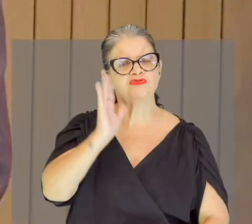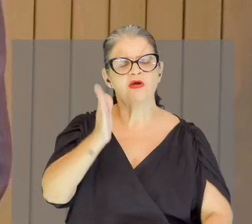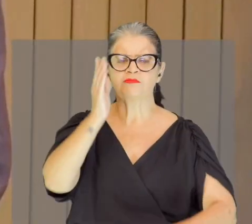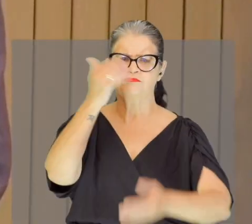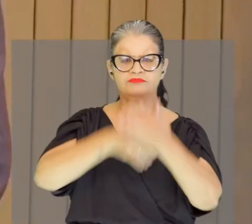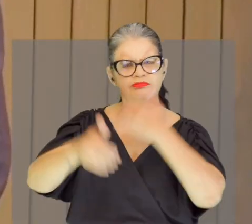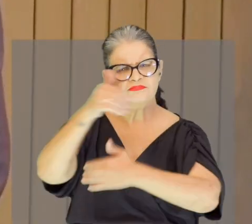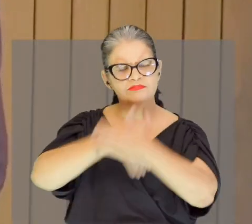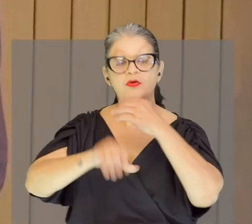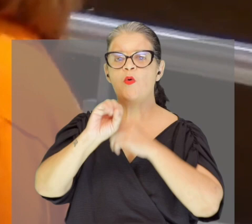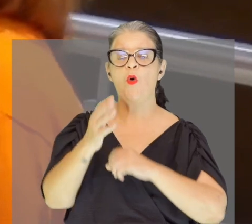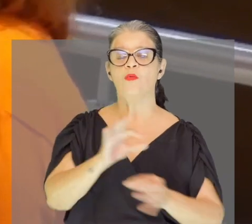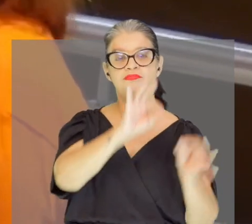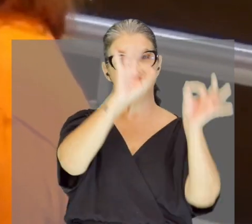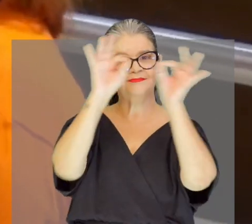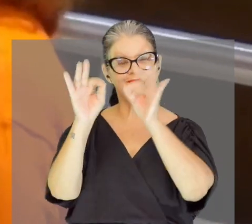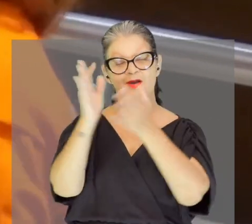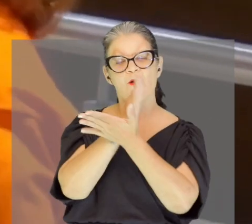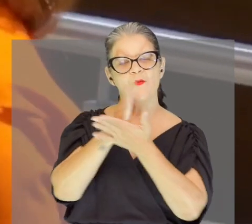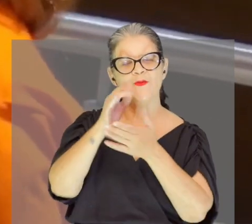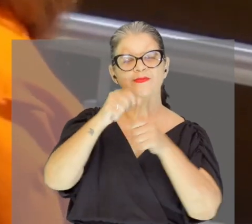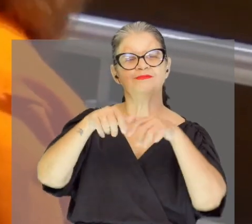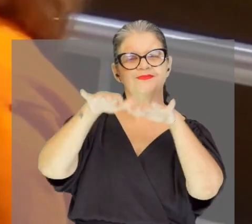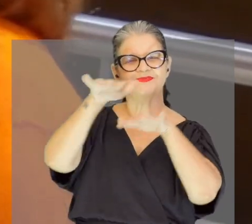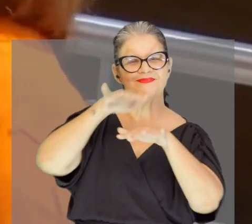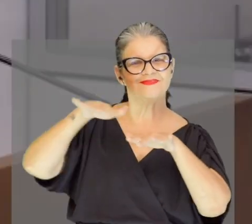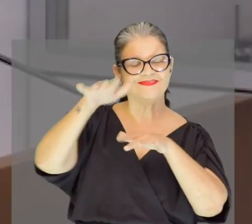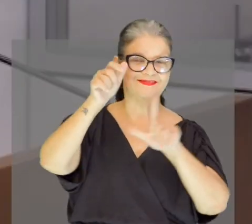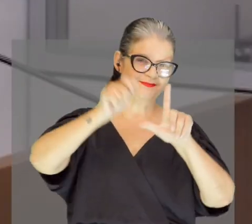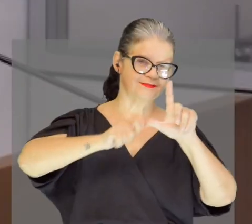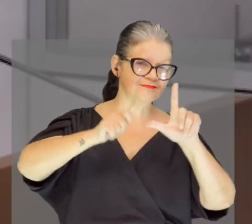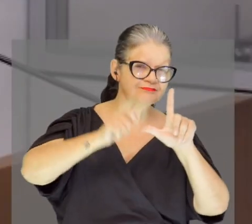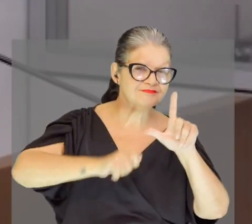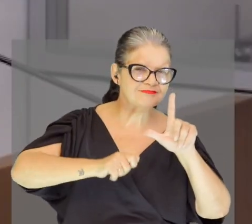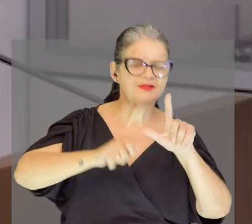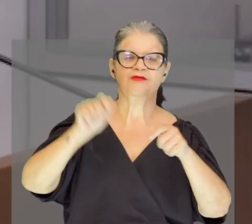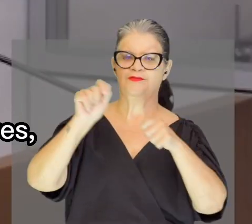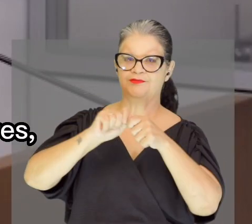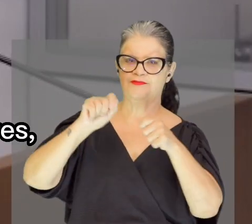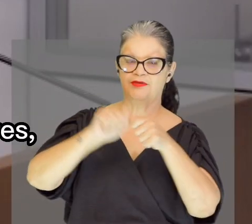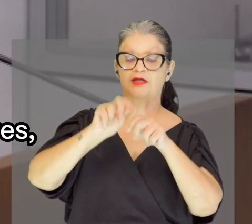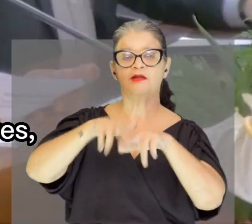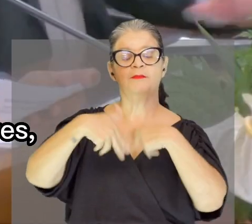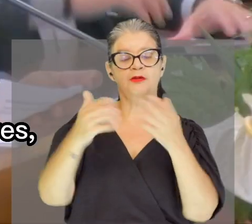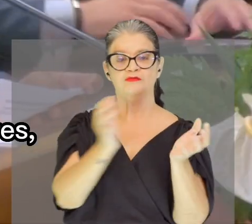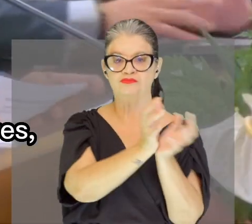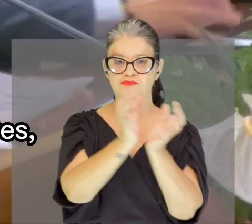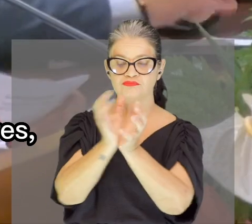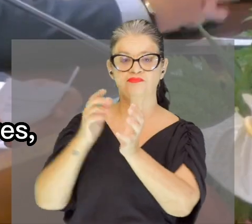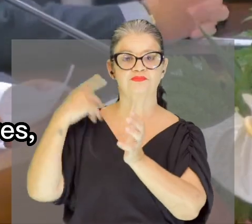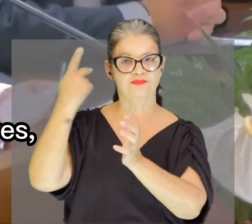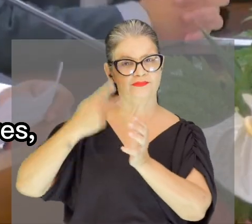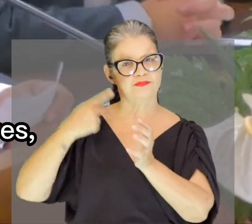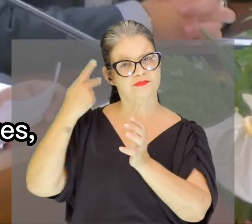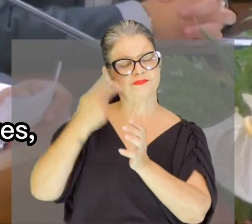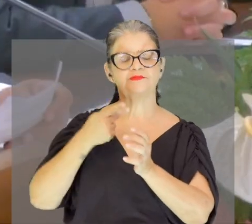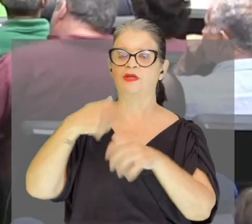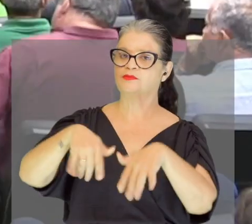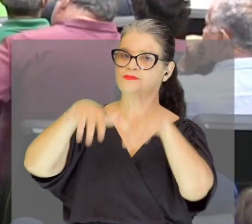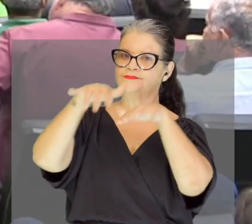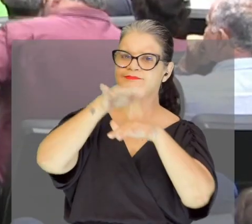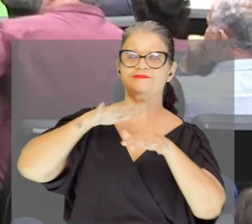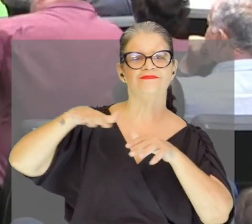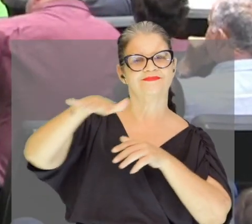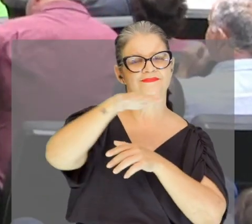Você já participou ou assistiu alguma audiência pública na Alep? Realizadas pelas comissões parlamentares,